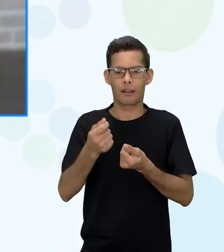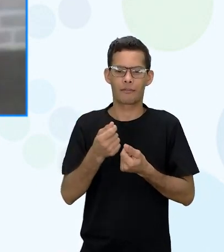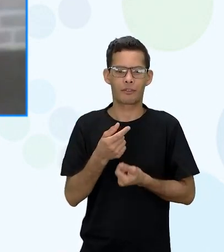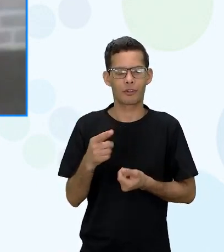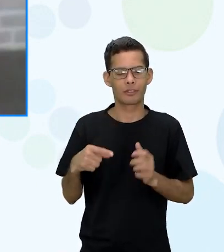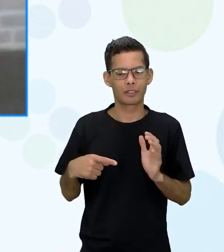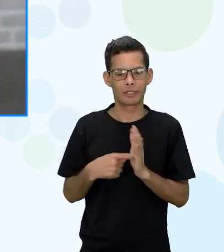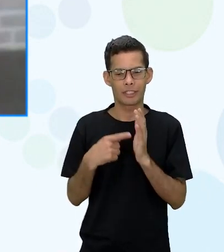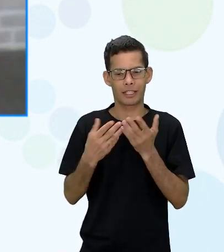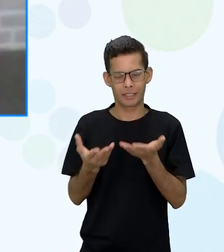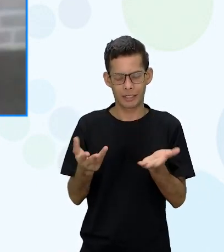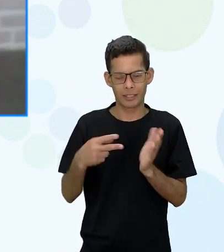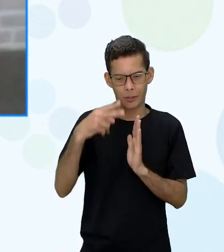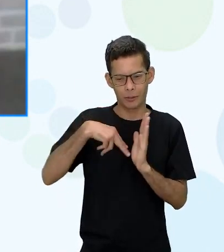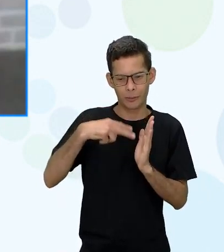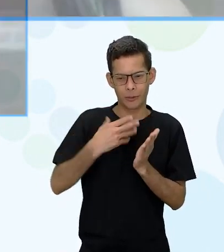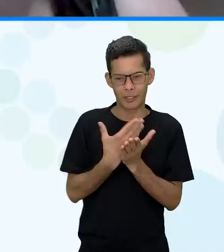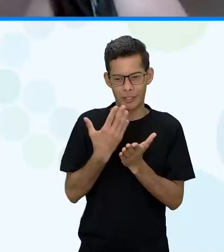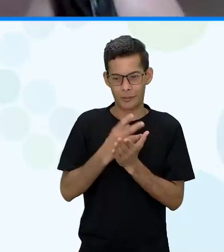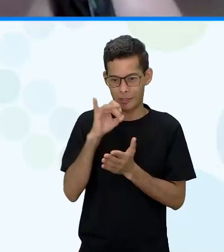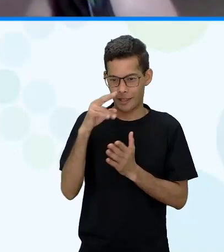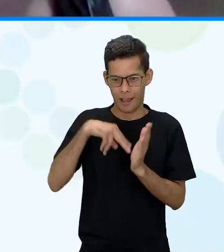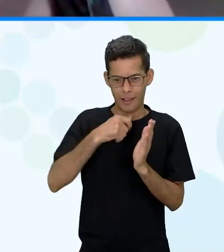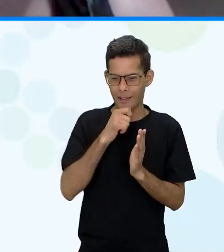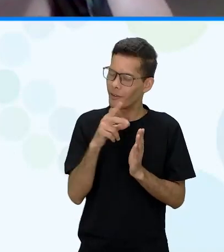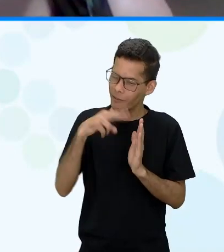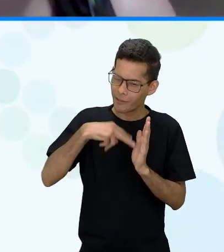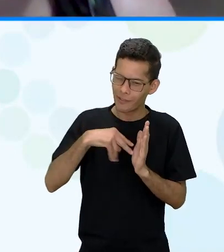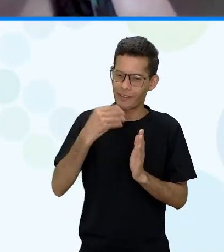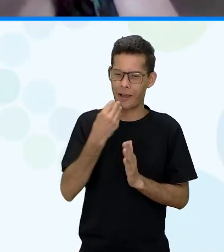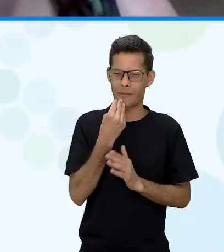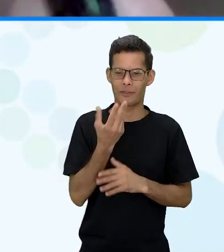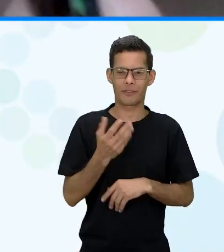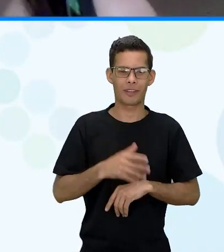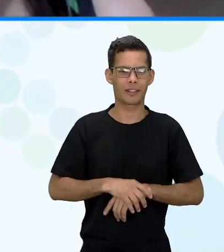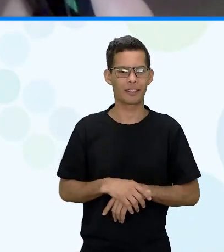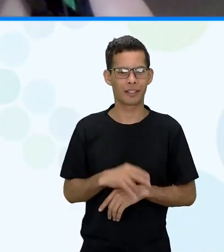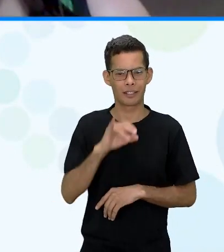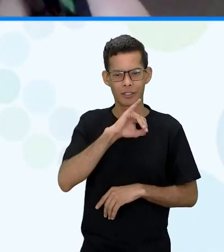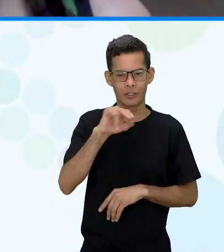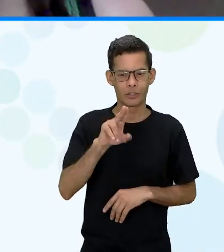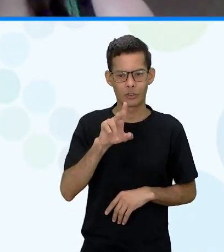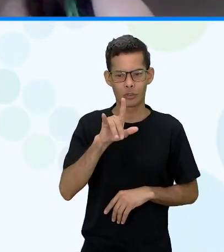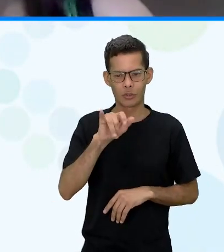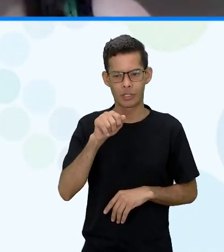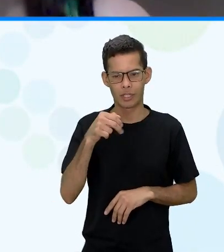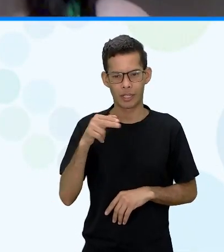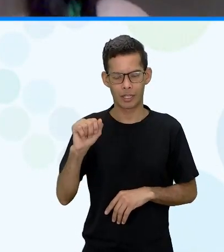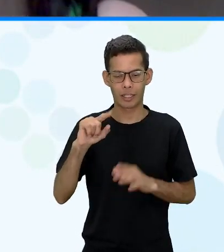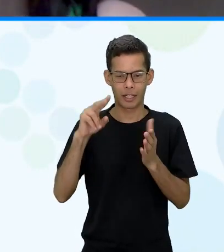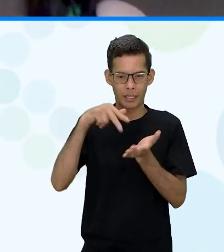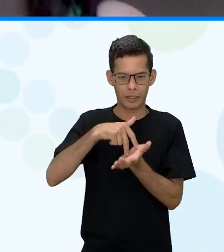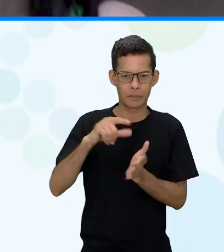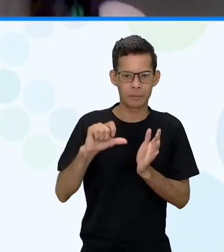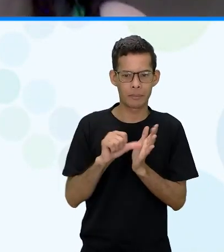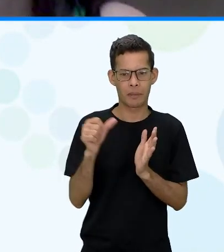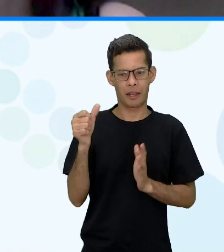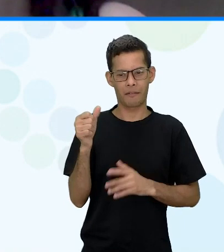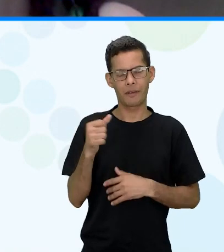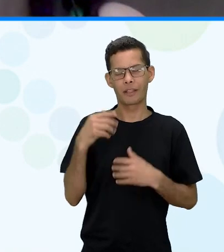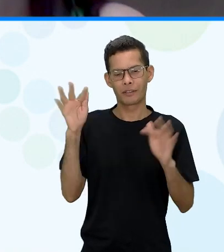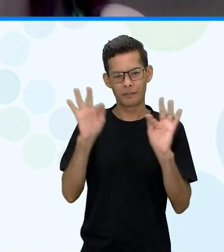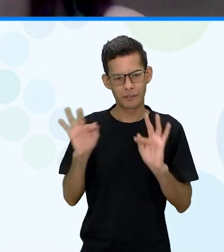indicação para quem não leu ainda obrigada Juliana Juliana é primeira vez conosco aqui estamos muito